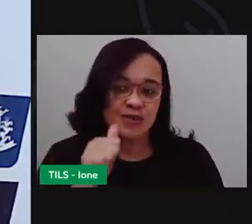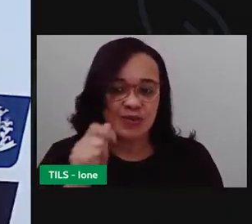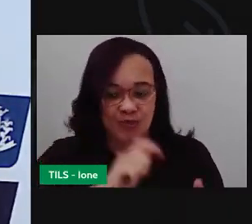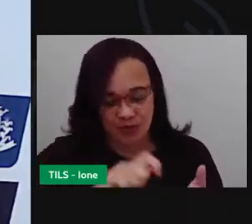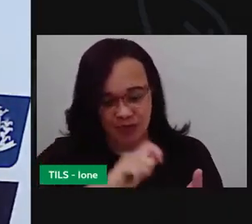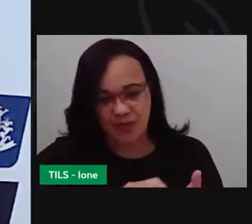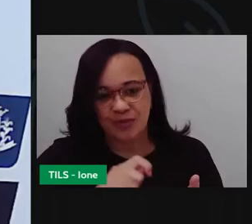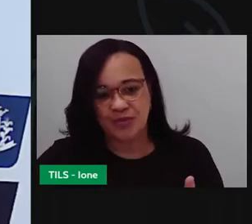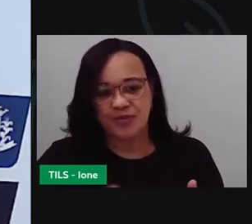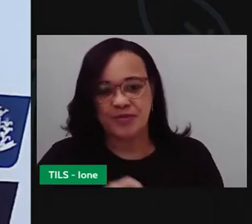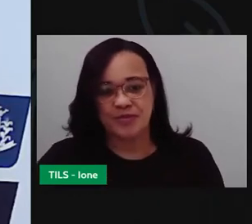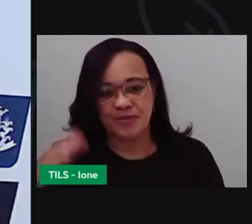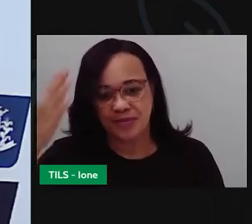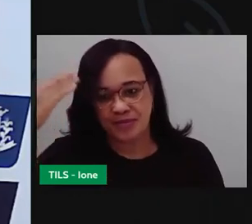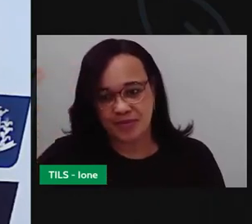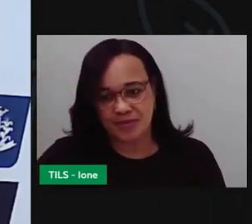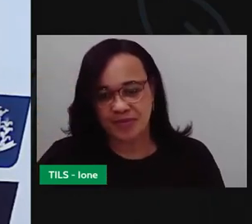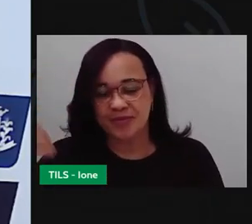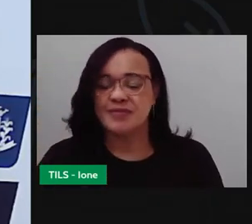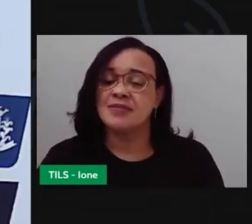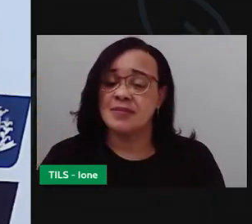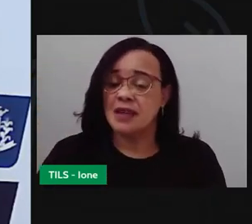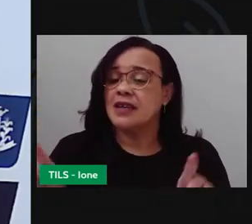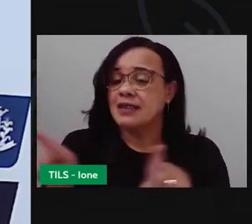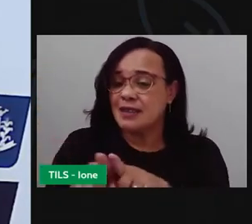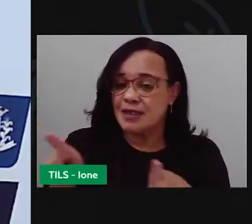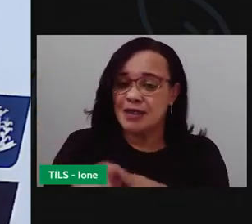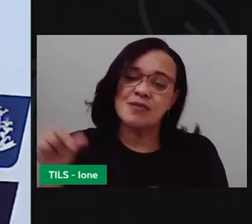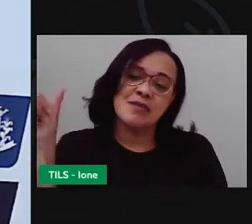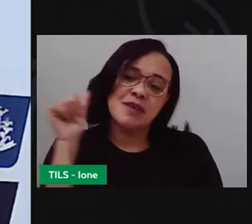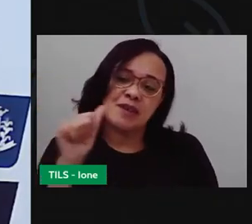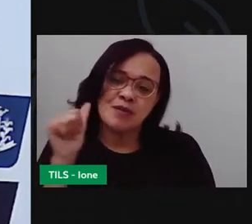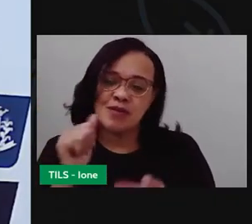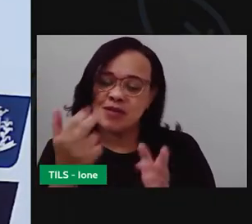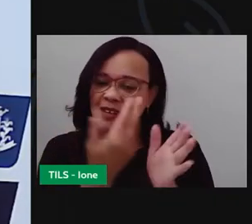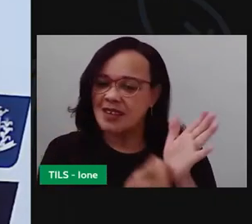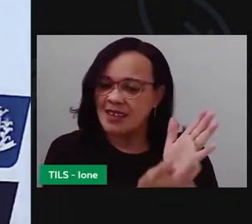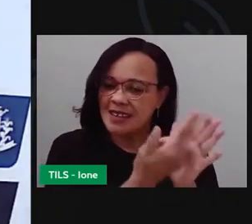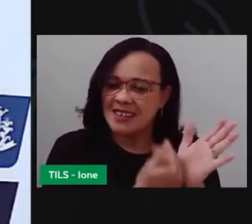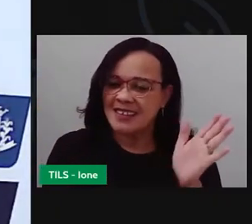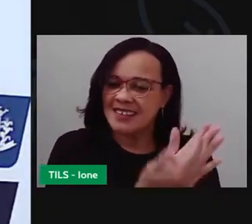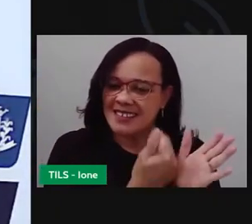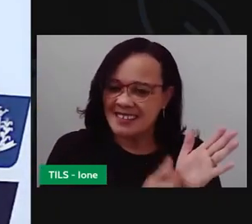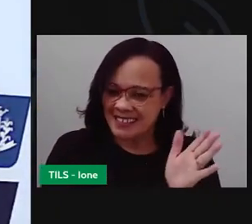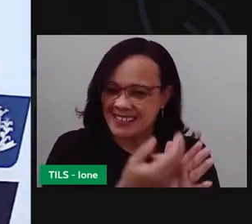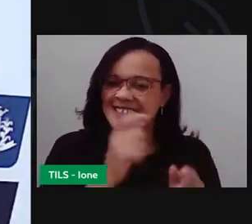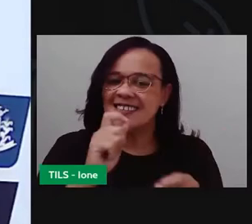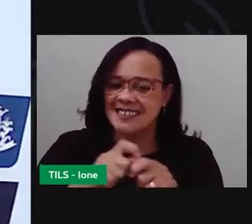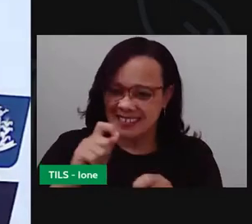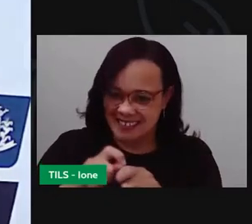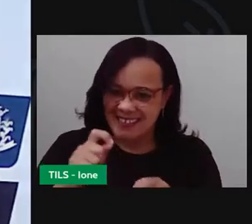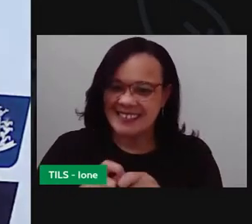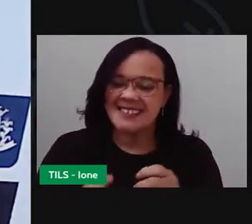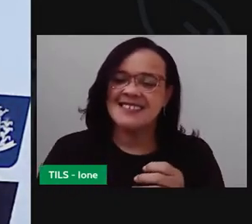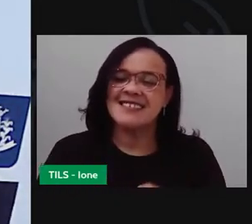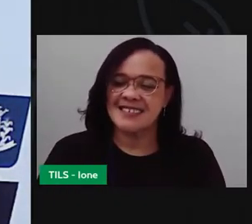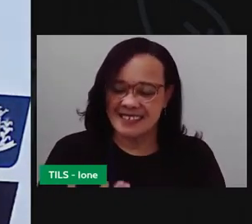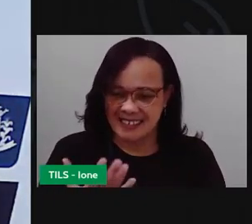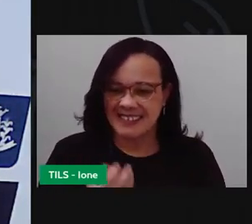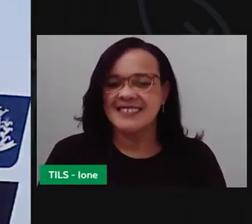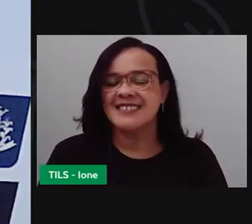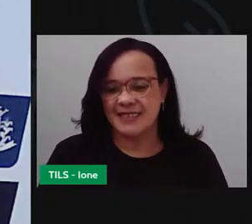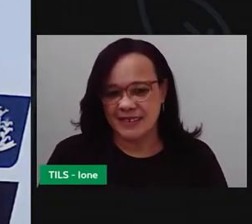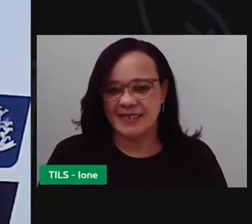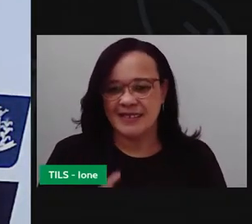E a ilustradora, né? A pessoa que fez aqui os desenhos desse livro, que é a Cimune Matias.